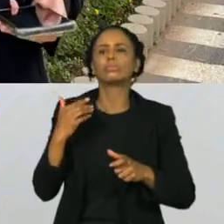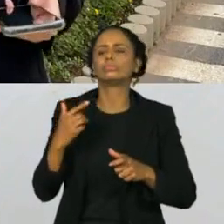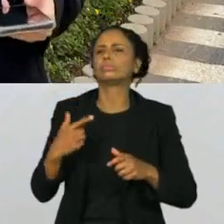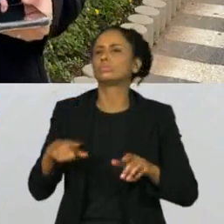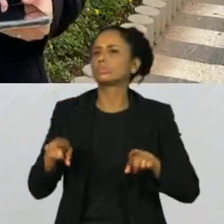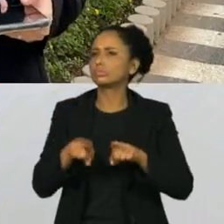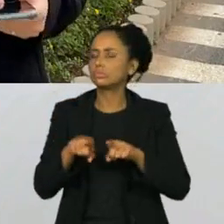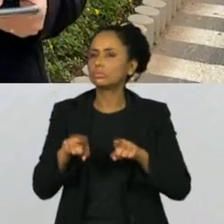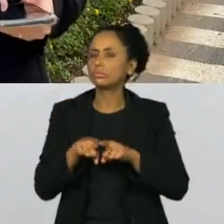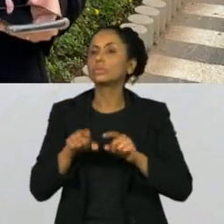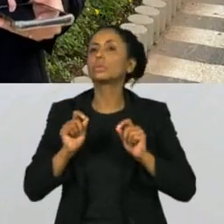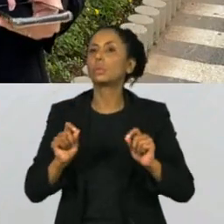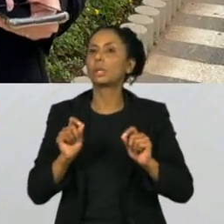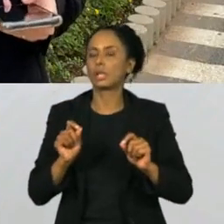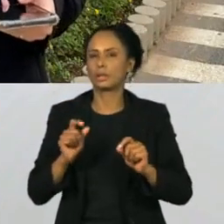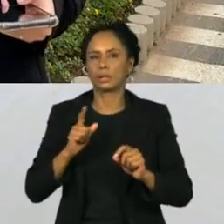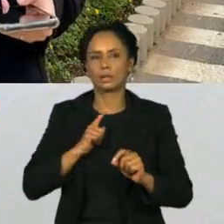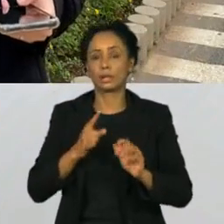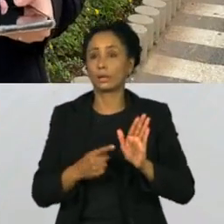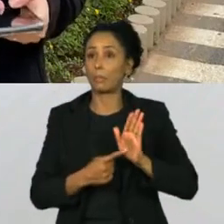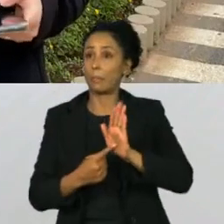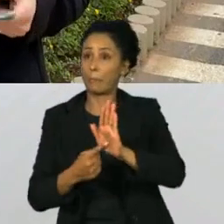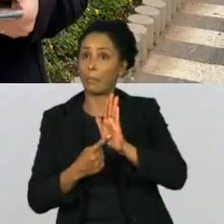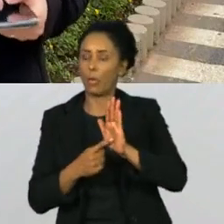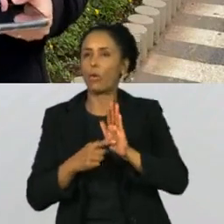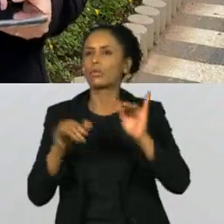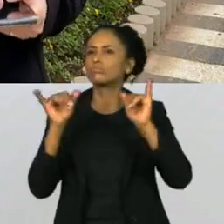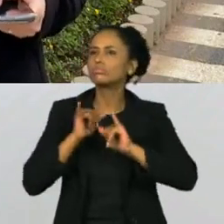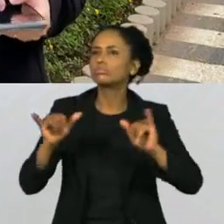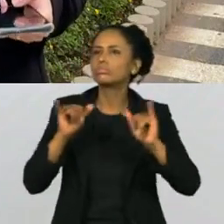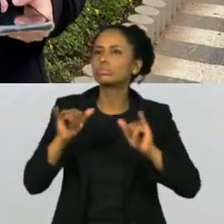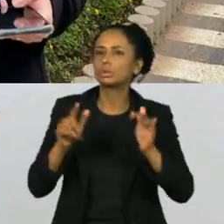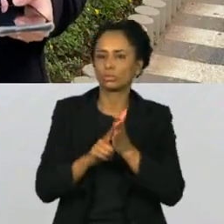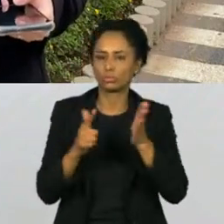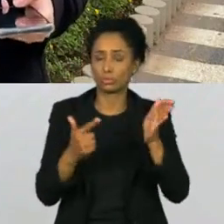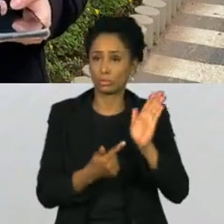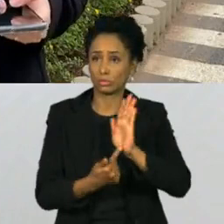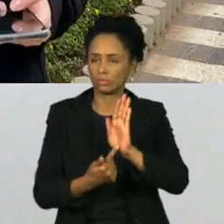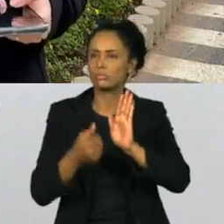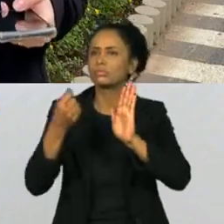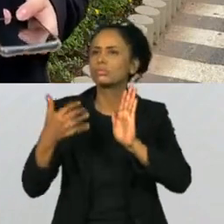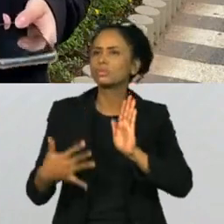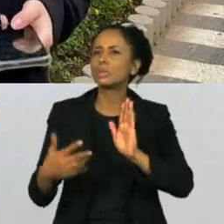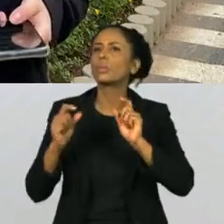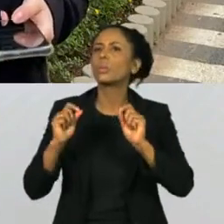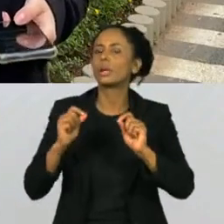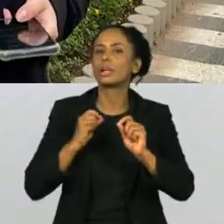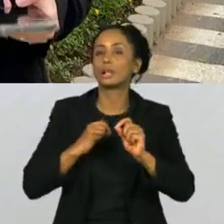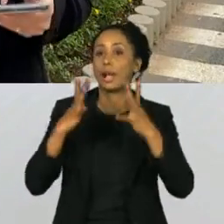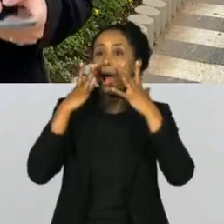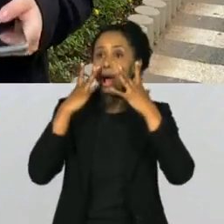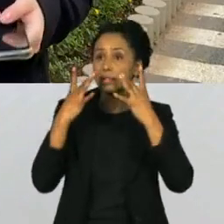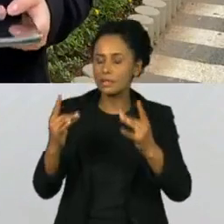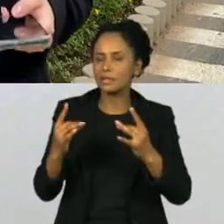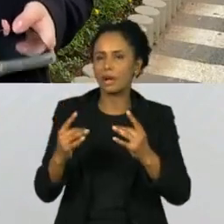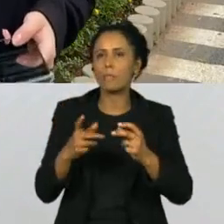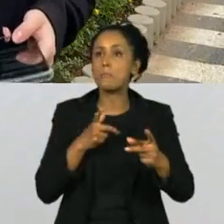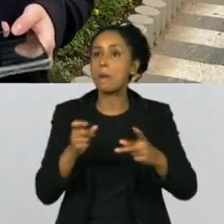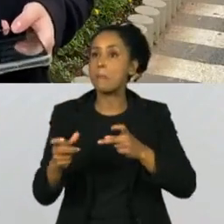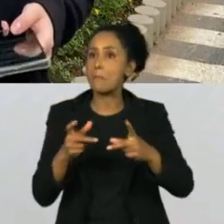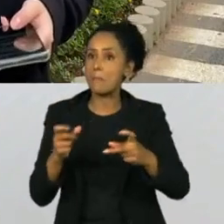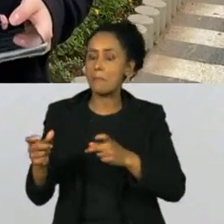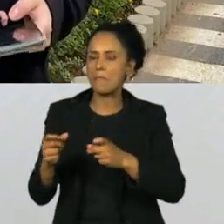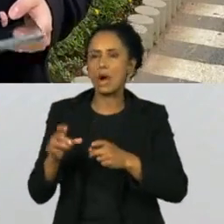de acordo com os dados do consórcio de veículos de imprensa, a gente tem aí um outro ponto de alerta também que é a vacinação. Apenas